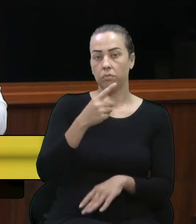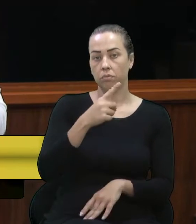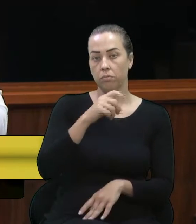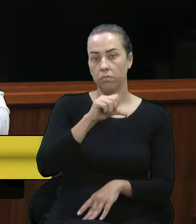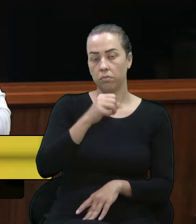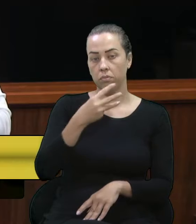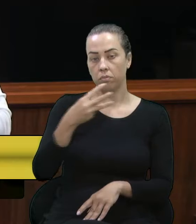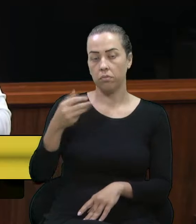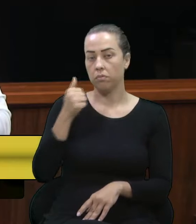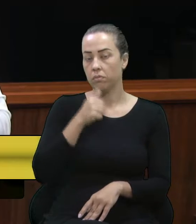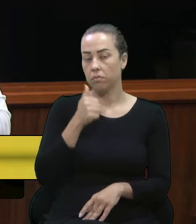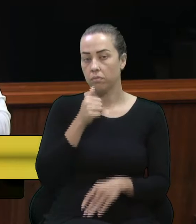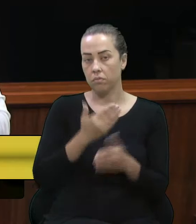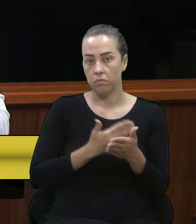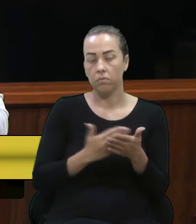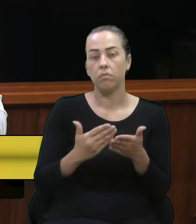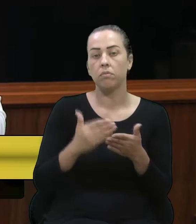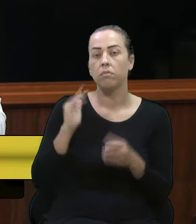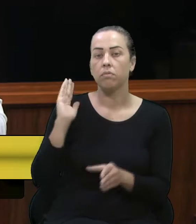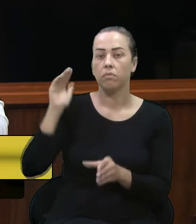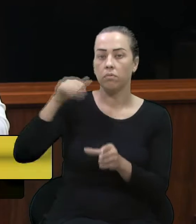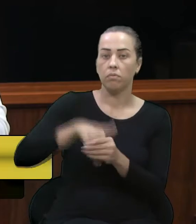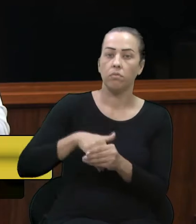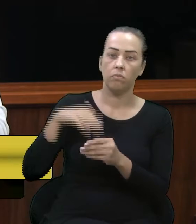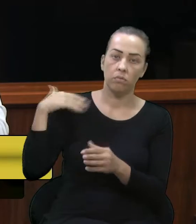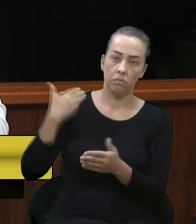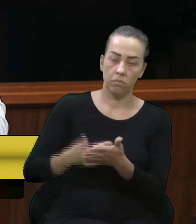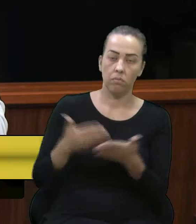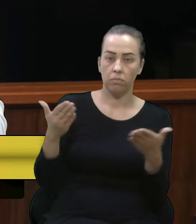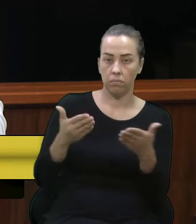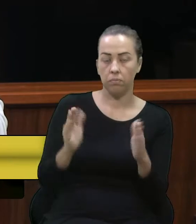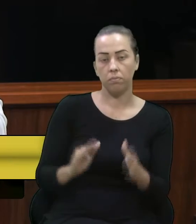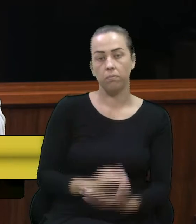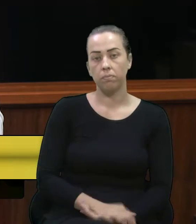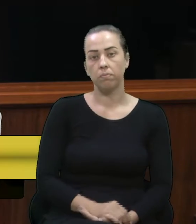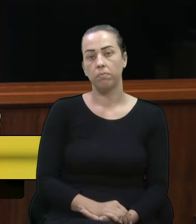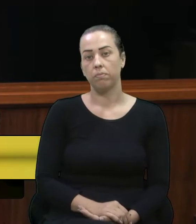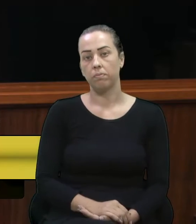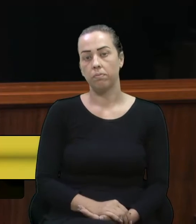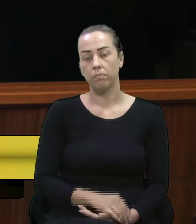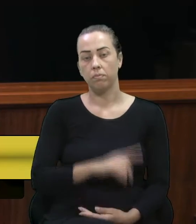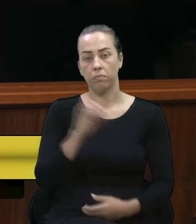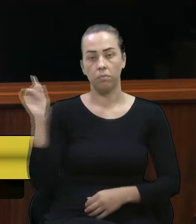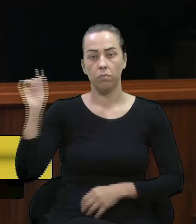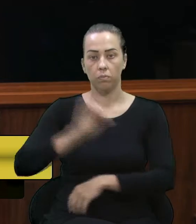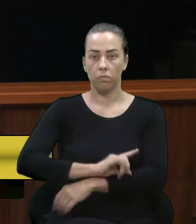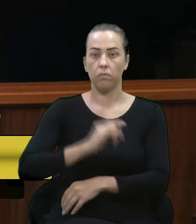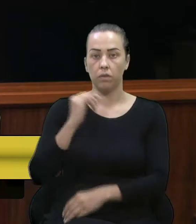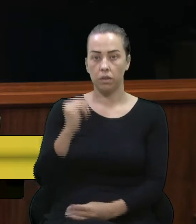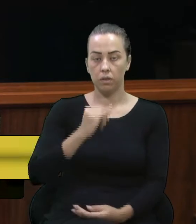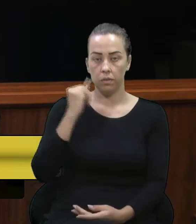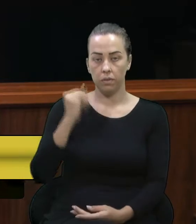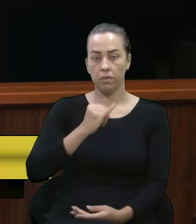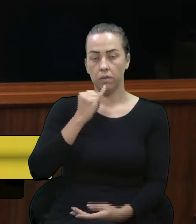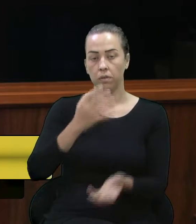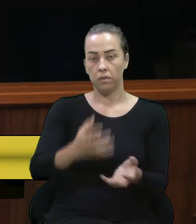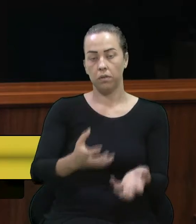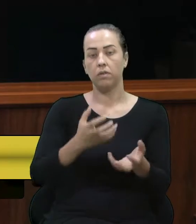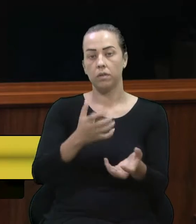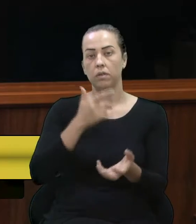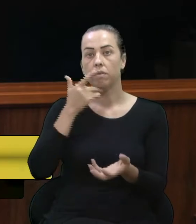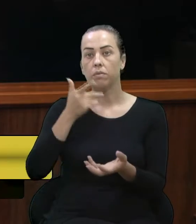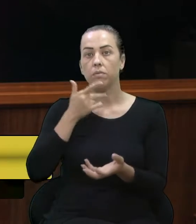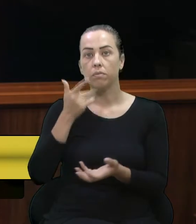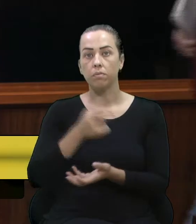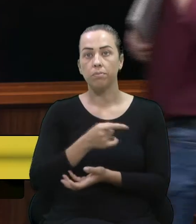que as mulheres iniciam e votam a primeira vez. Então, uma data importante que eu gostaria de trazer